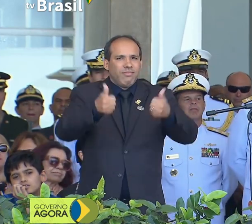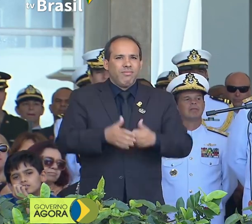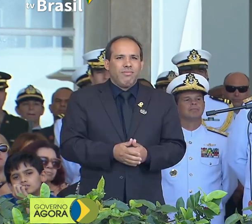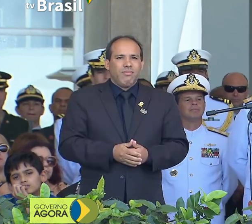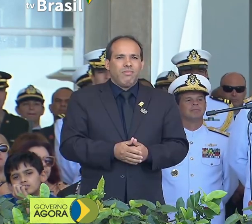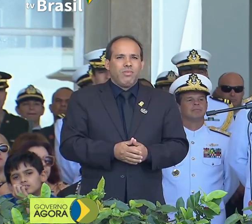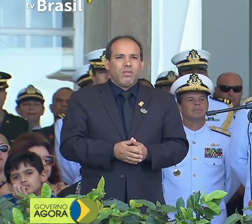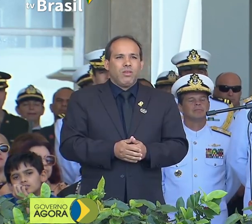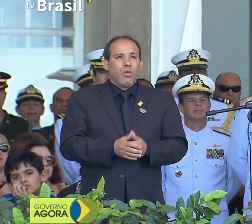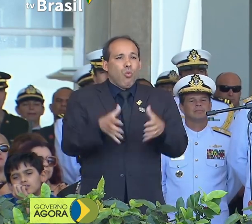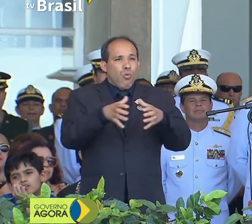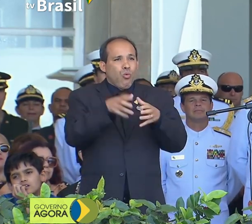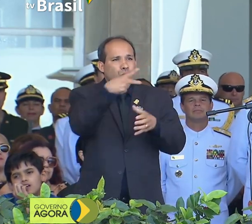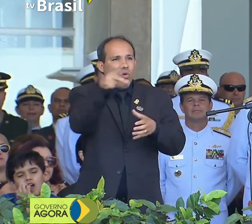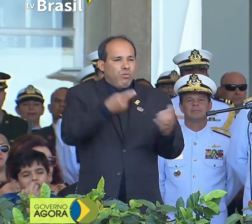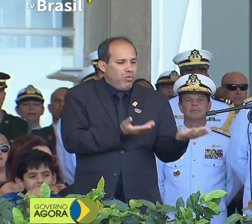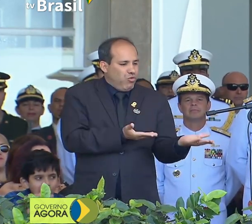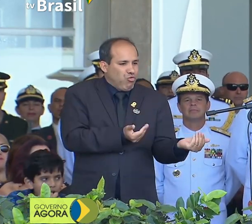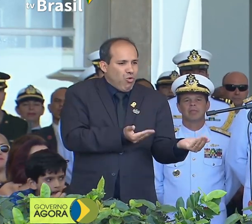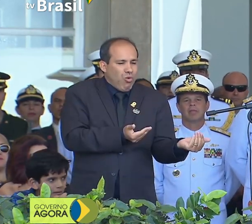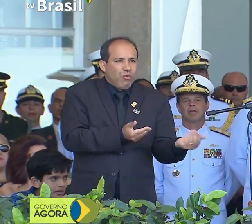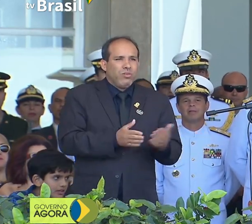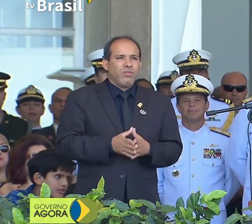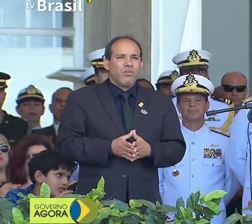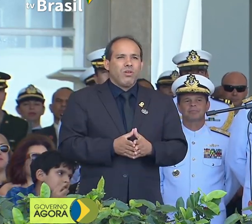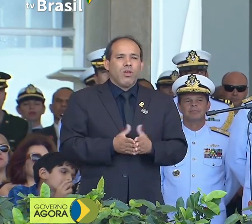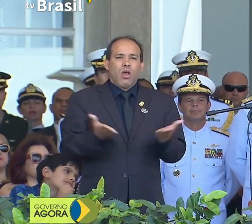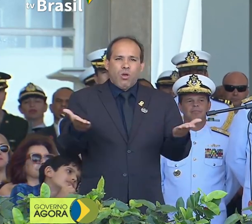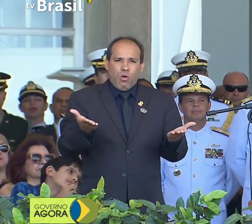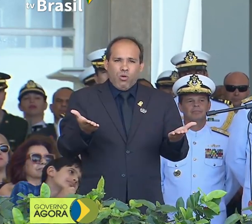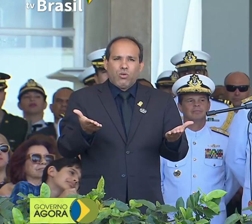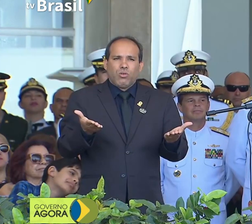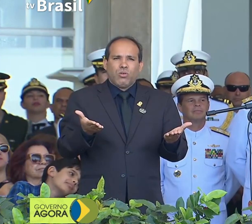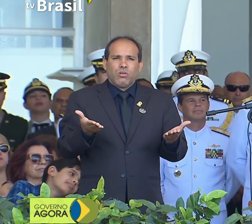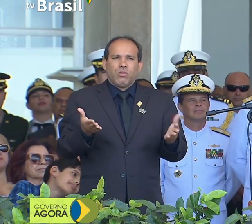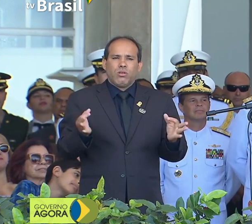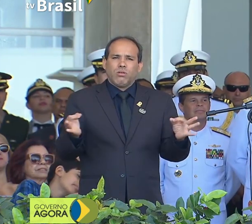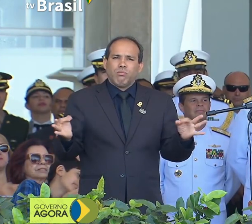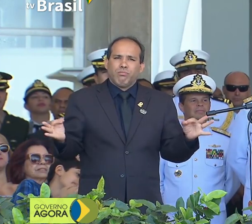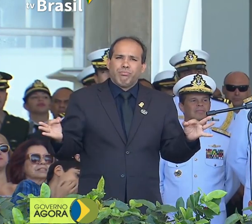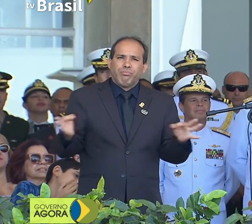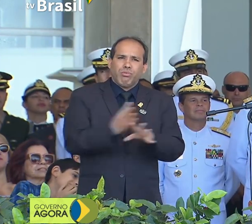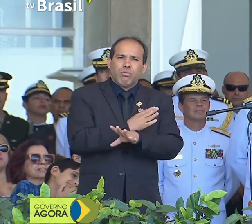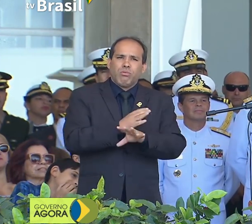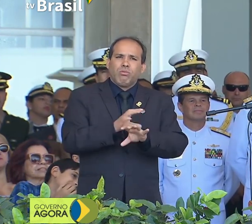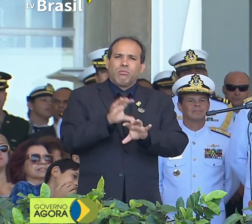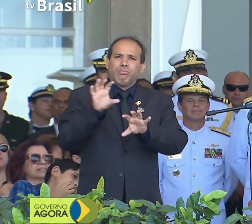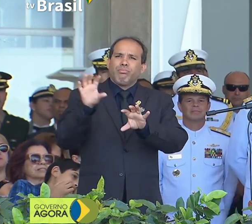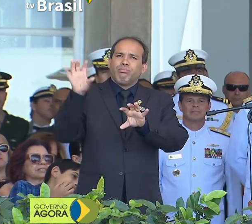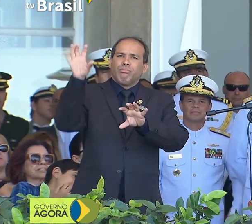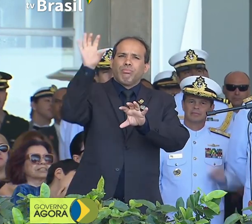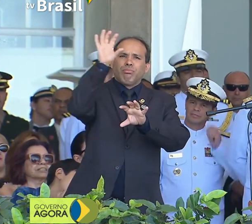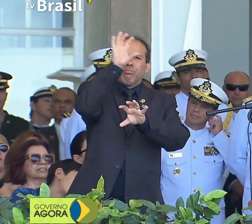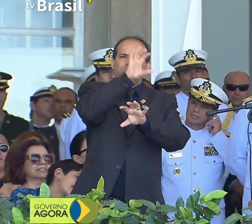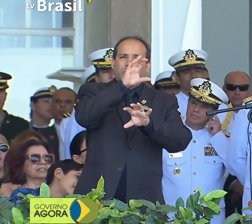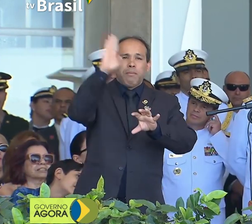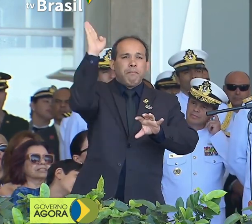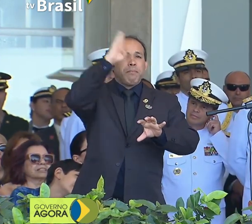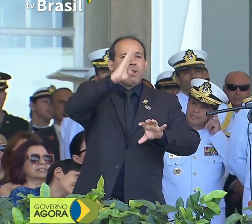E essa garotada, esses jovens, que hoje se espalham pelos quatro cantos do nosso país,